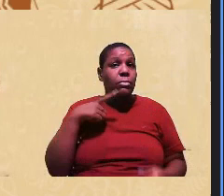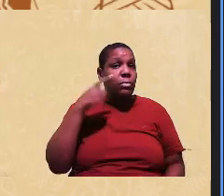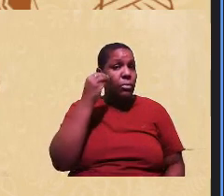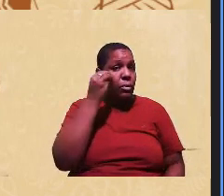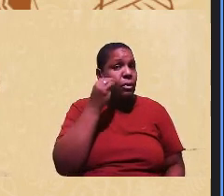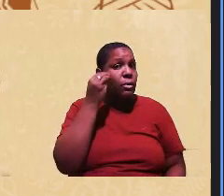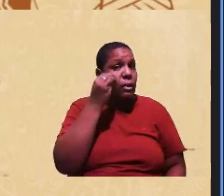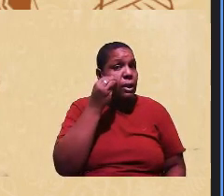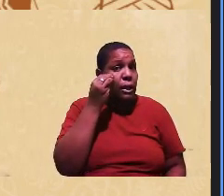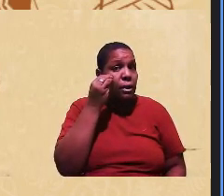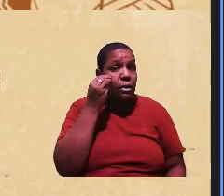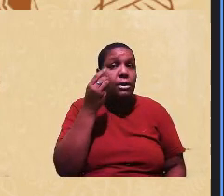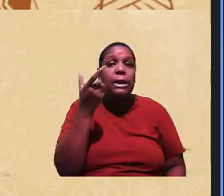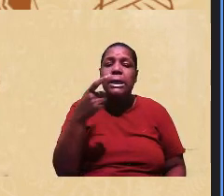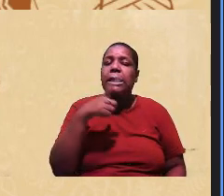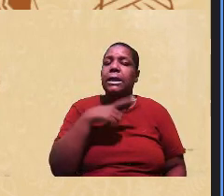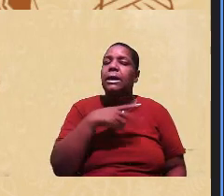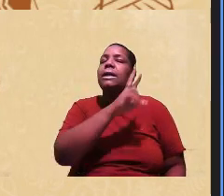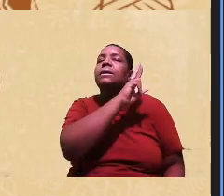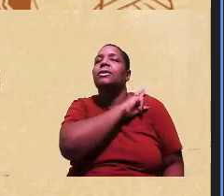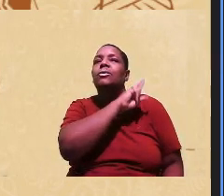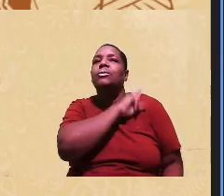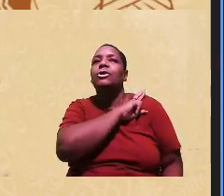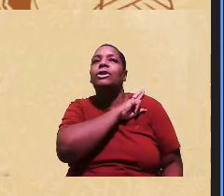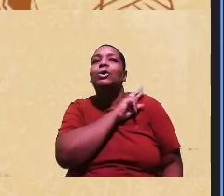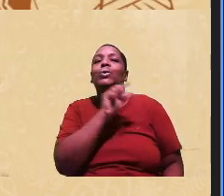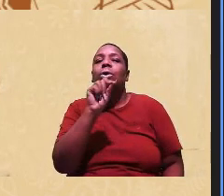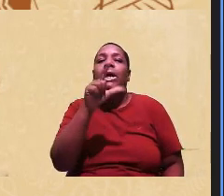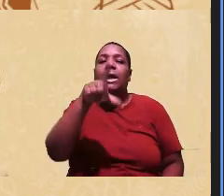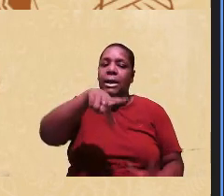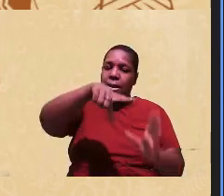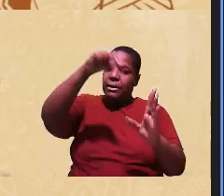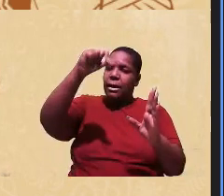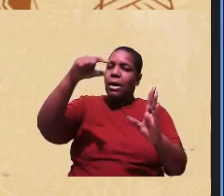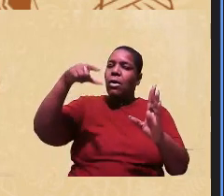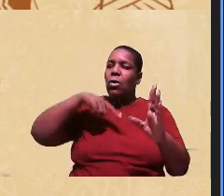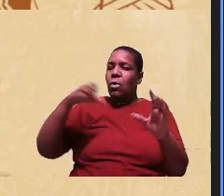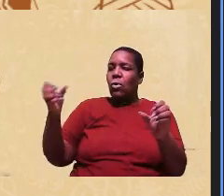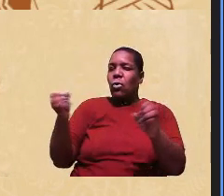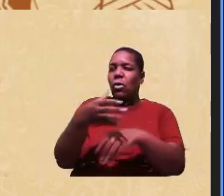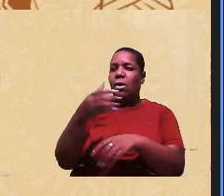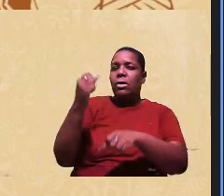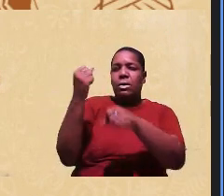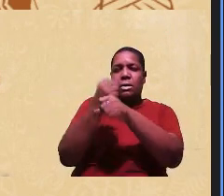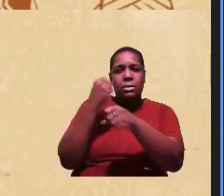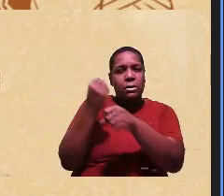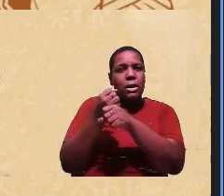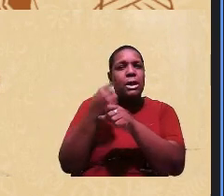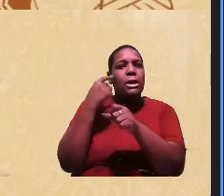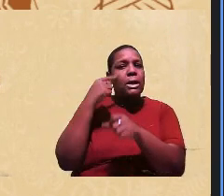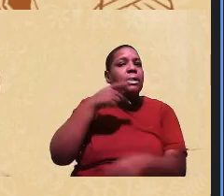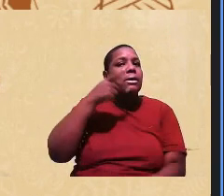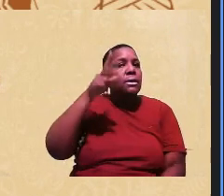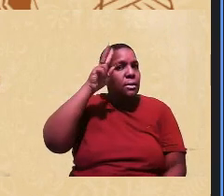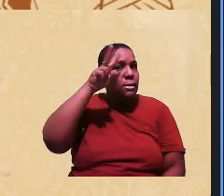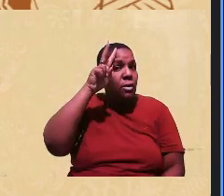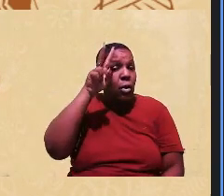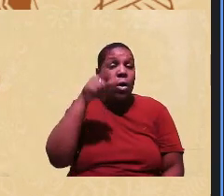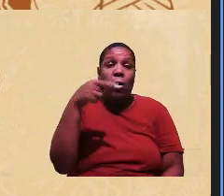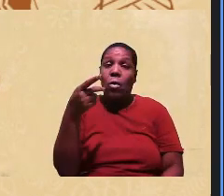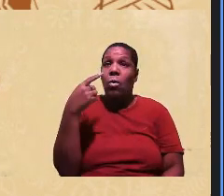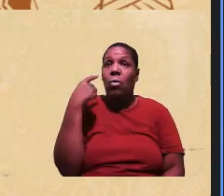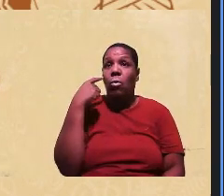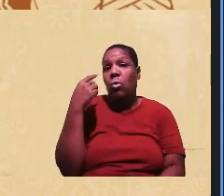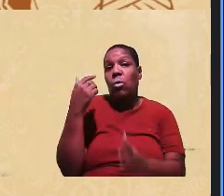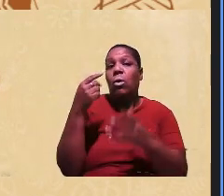fica a incumbência de destacar essas novas construções e narrativas seja uma psicologia pintada de genipapo